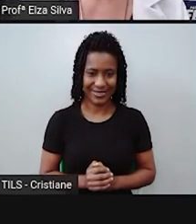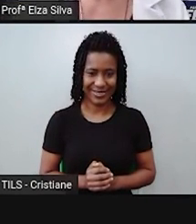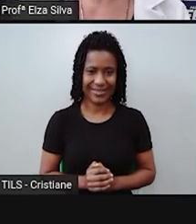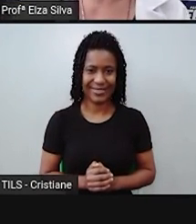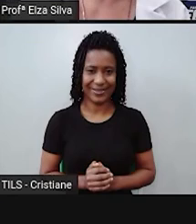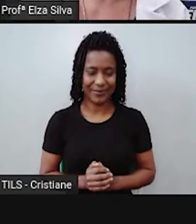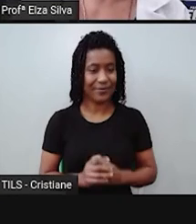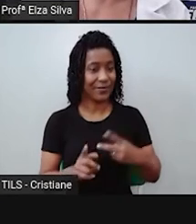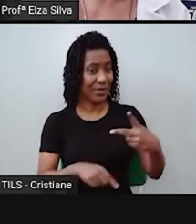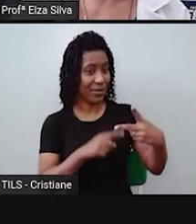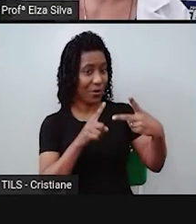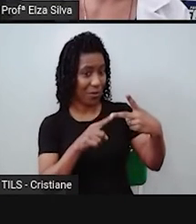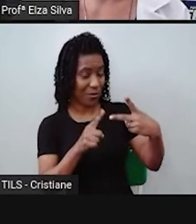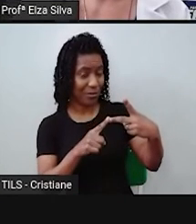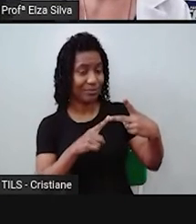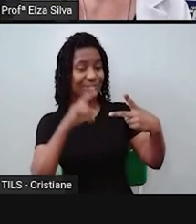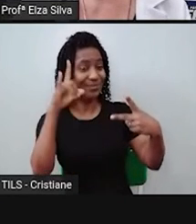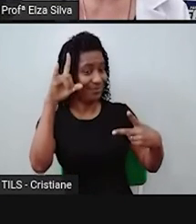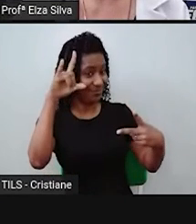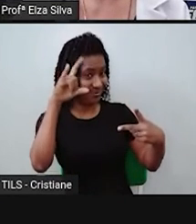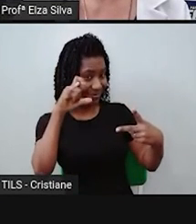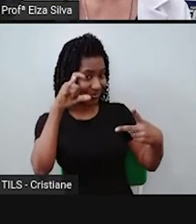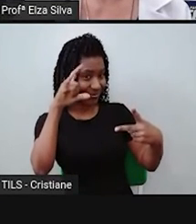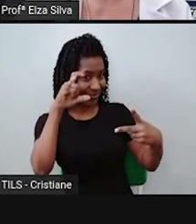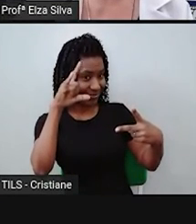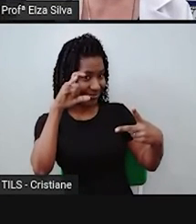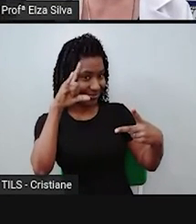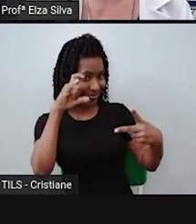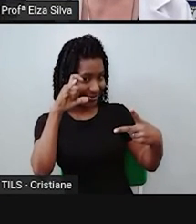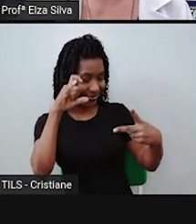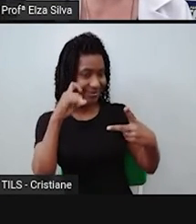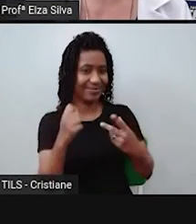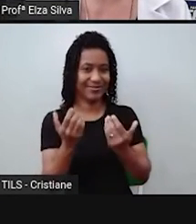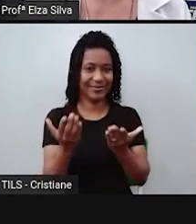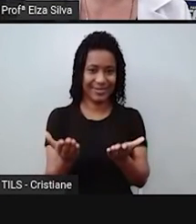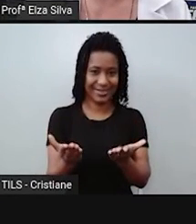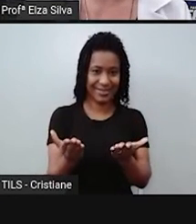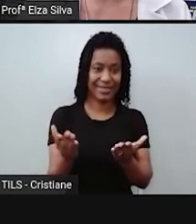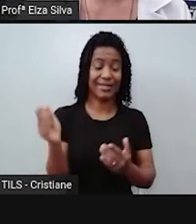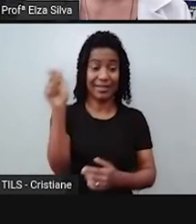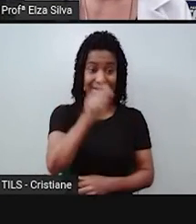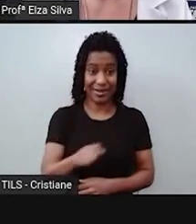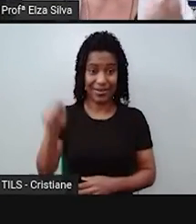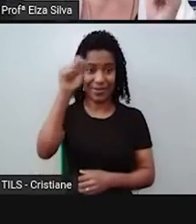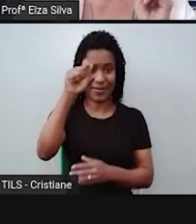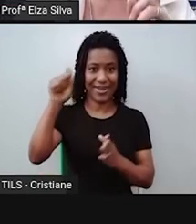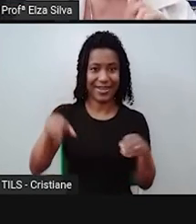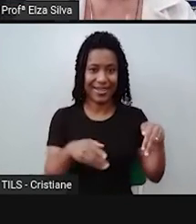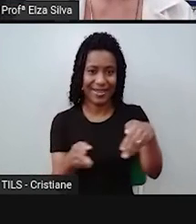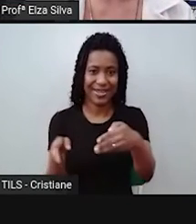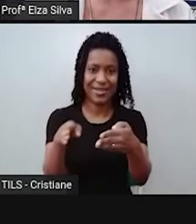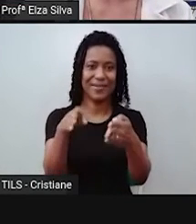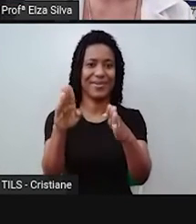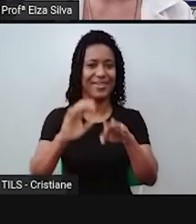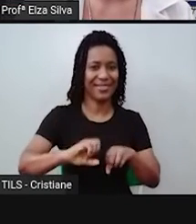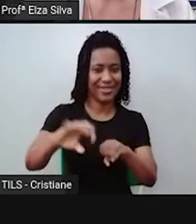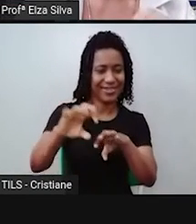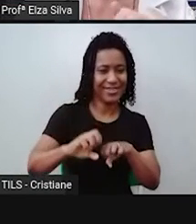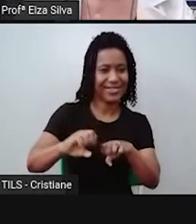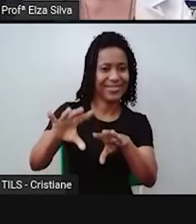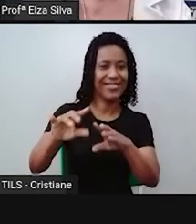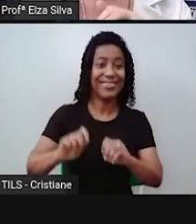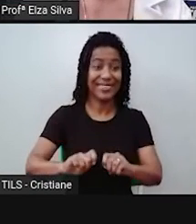ou pelo instagram arroba caminhos da educação tv. Deixe uma dica.